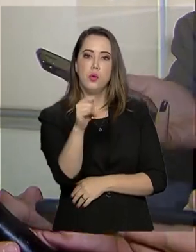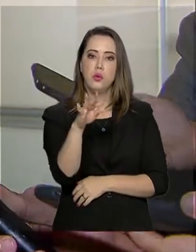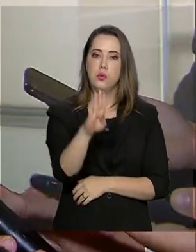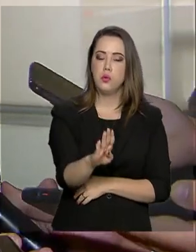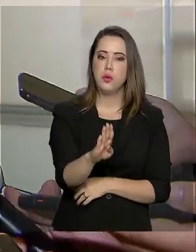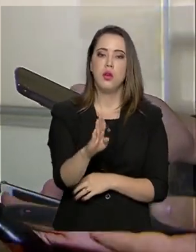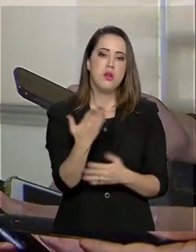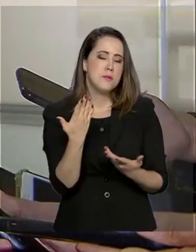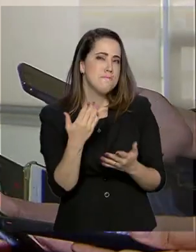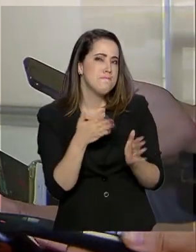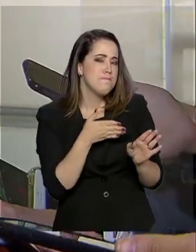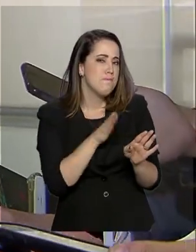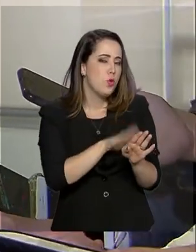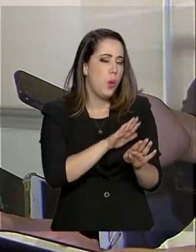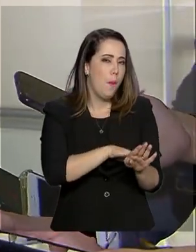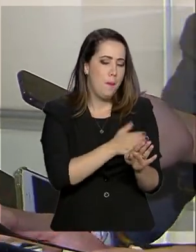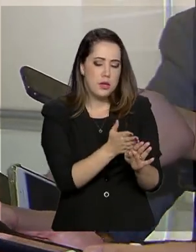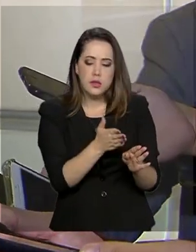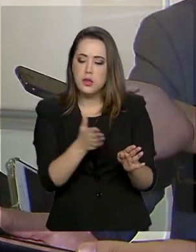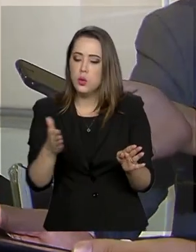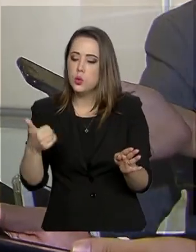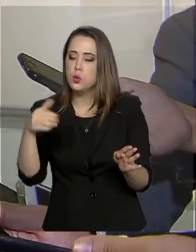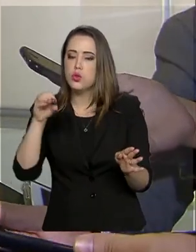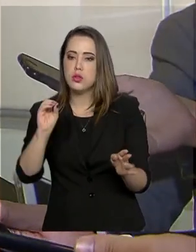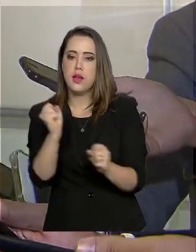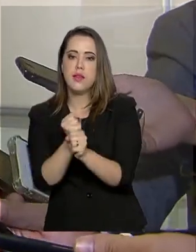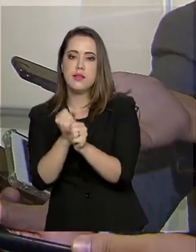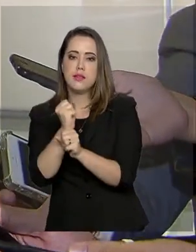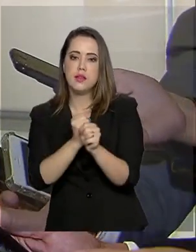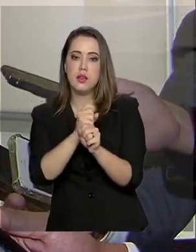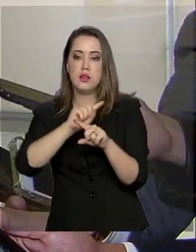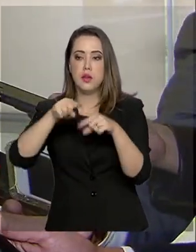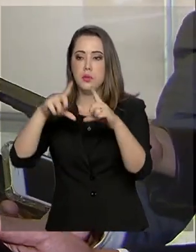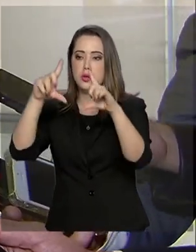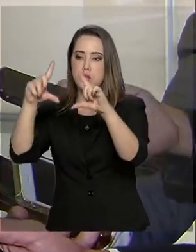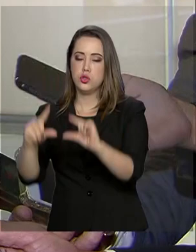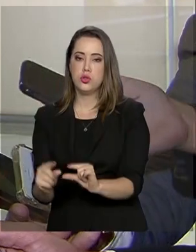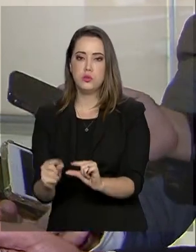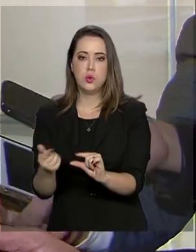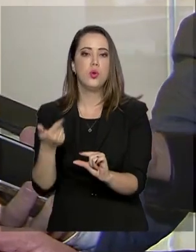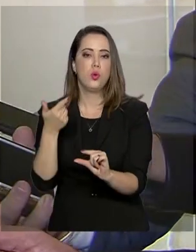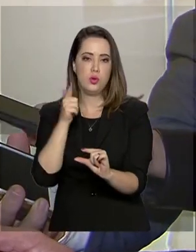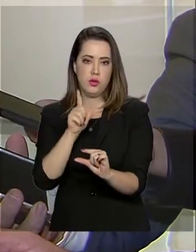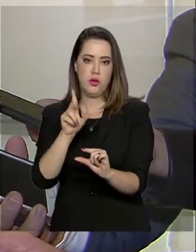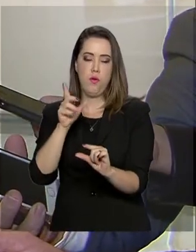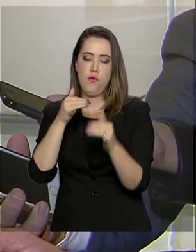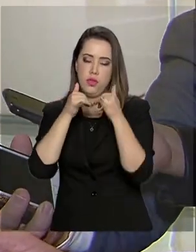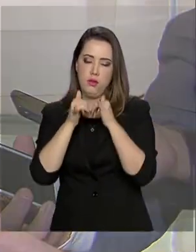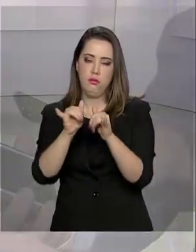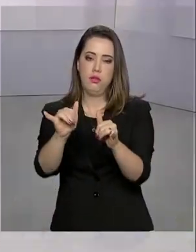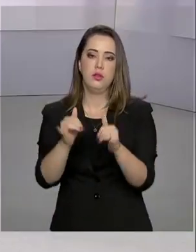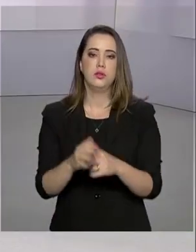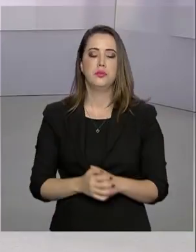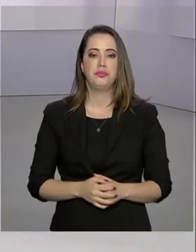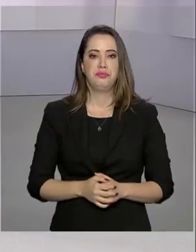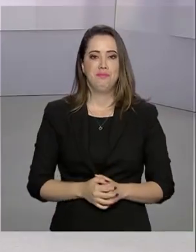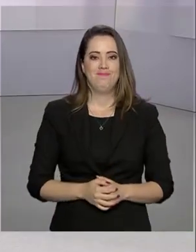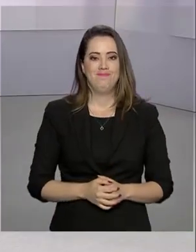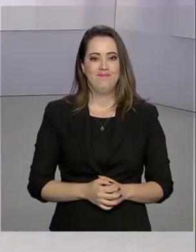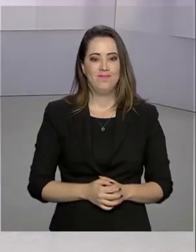em até 10 anos após essa queda no preço da energia e da indústria básica.